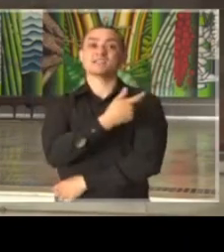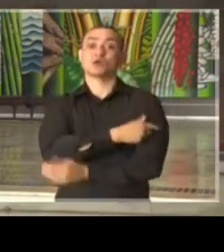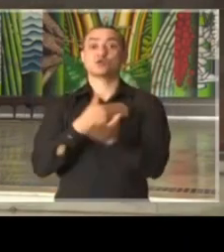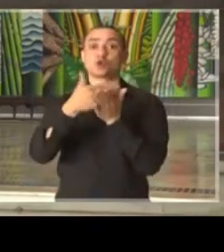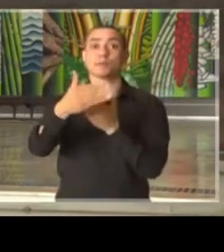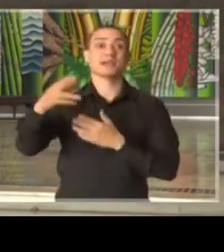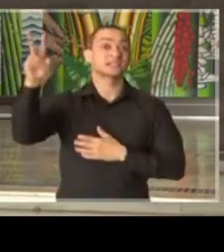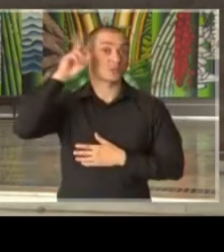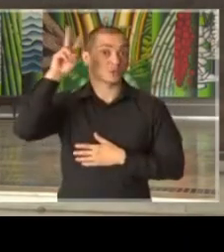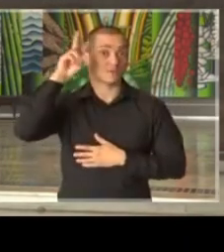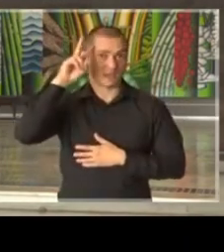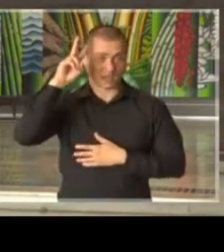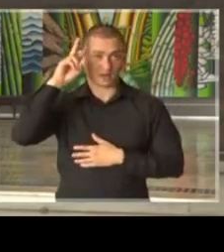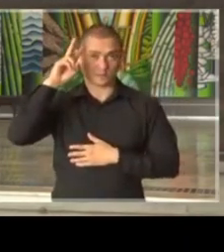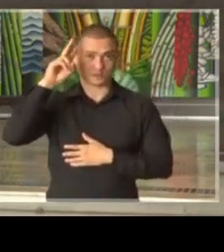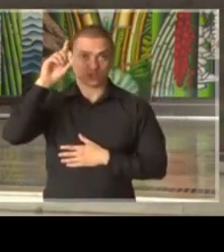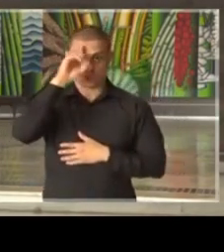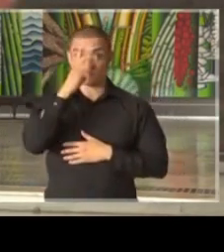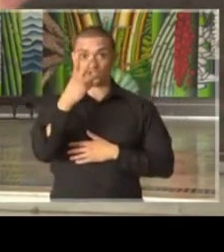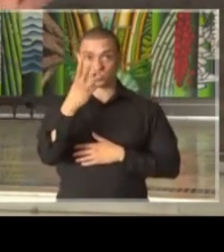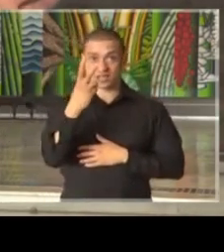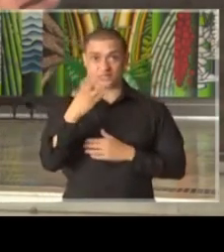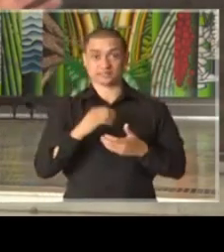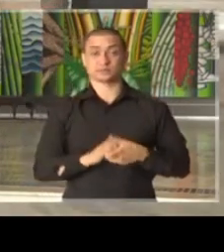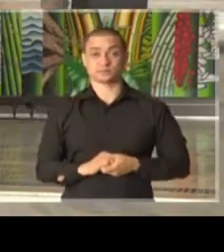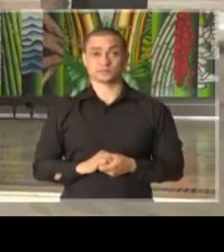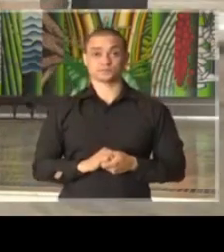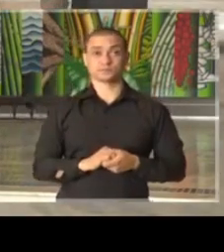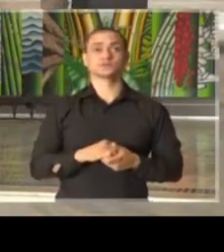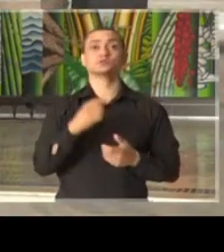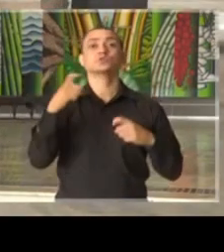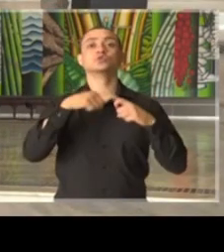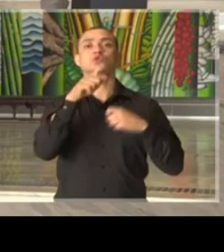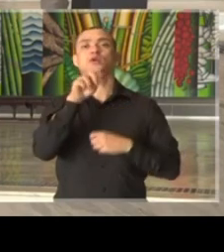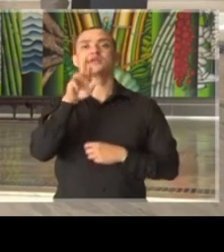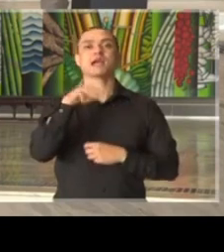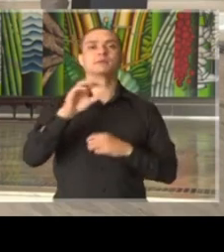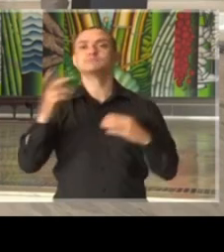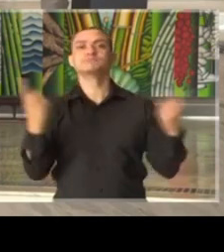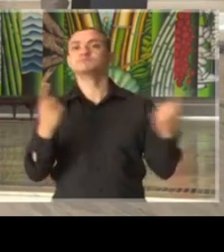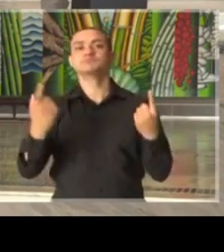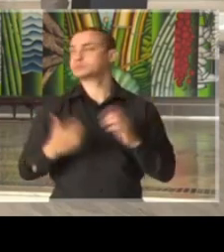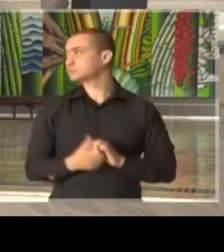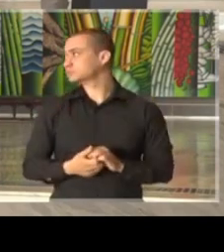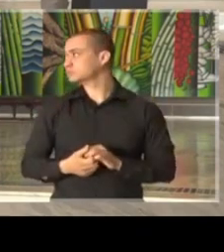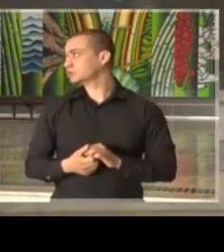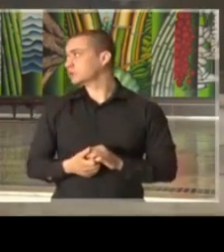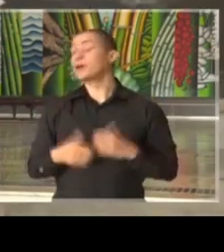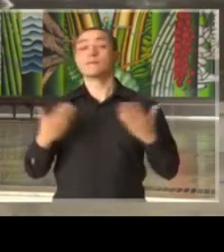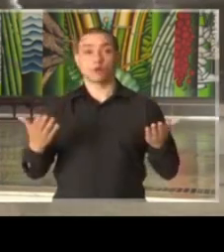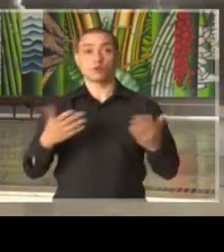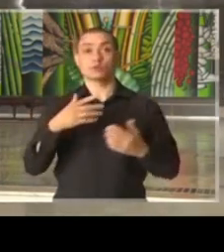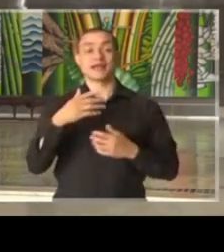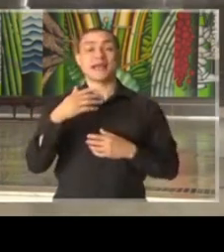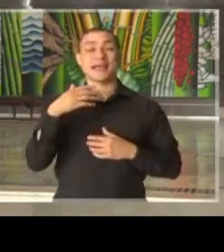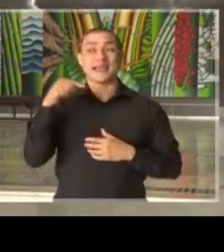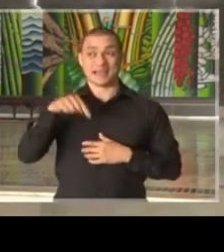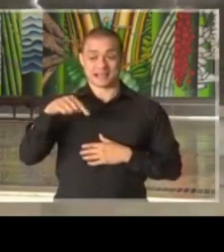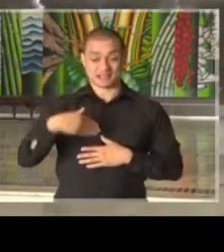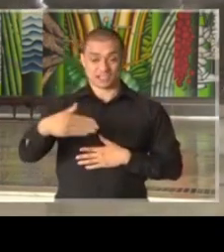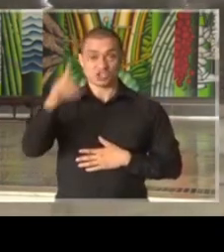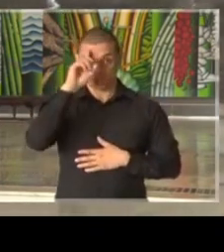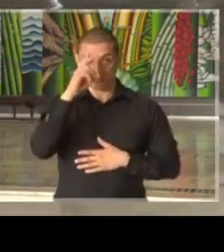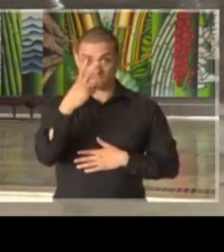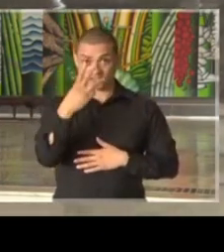na próxima segunda-feira, dia 23. Doutor Guerma ou doutor Davi Guerma? Muito bom. Então, a partir do dia